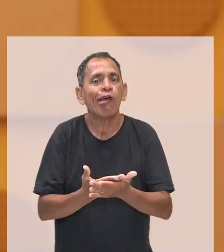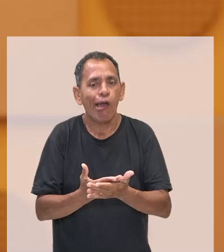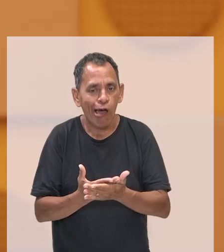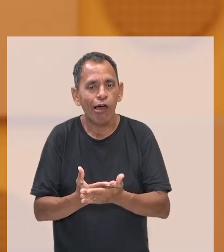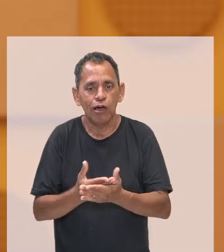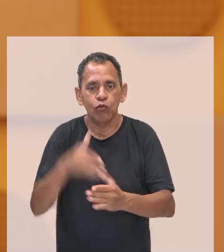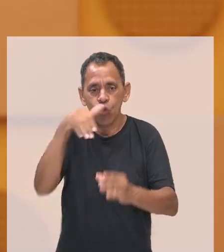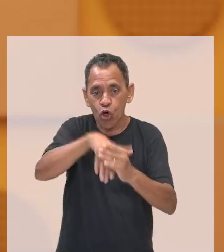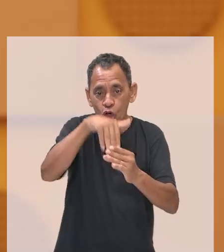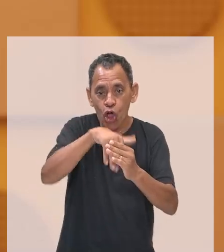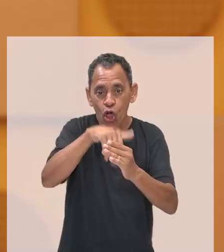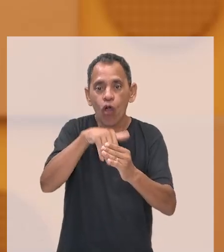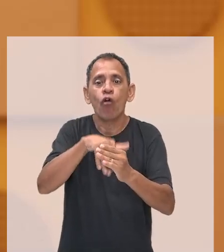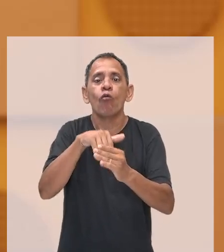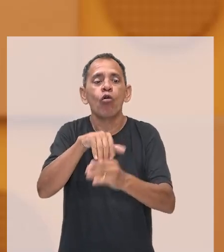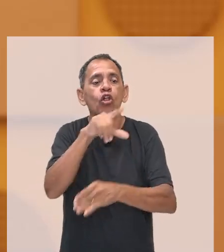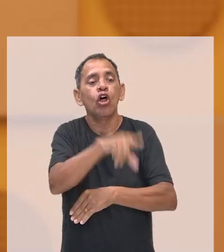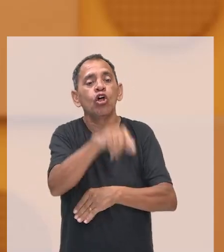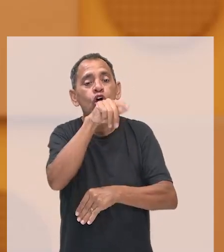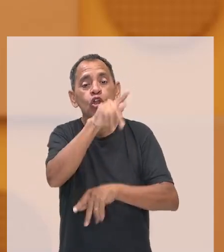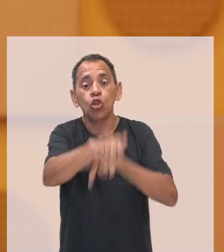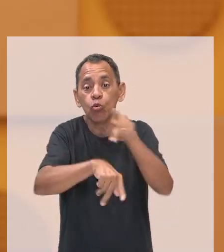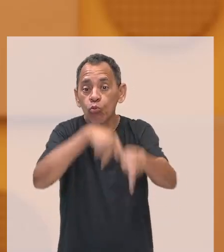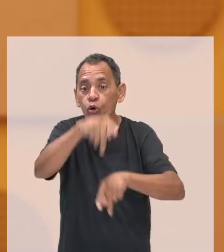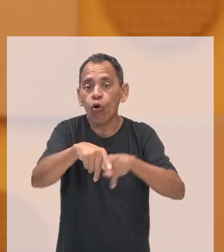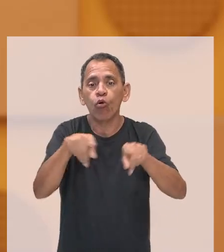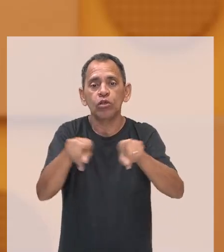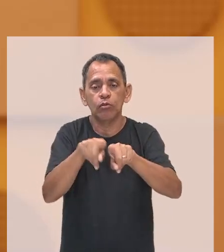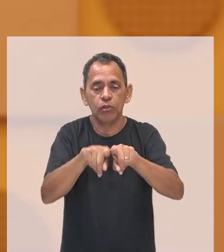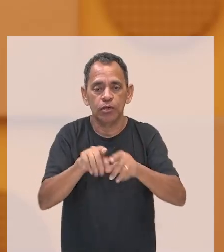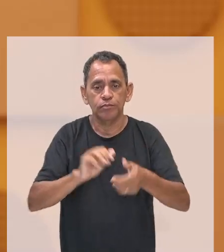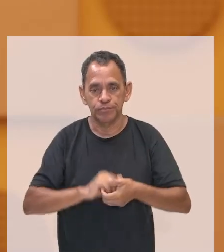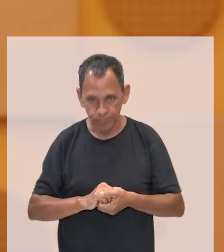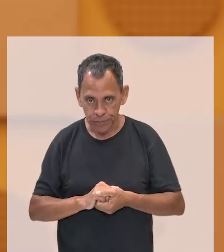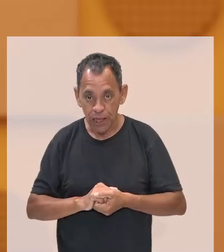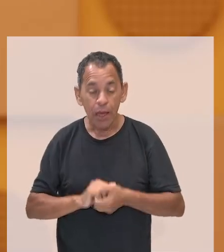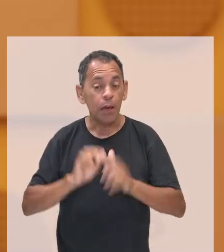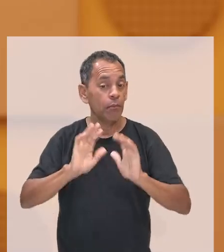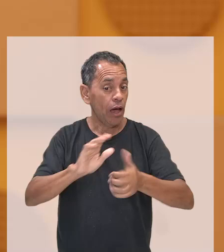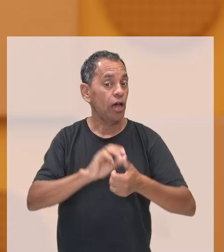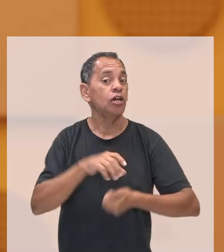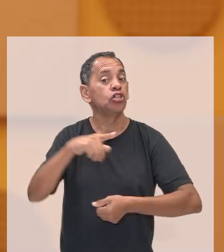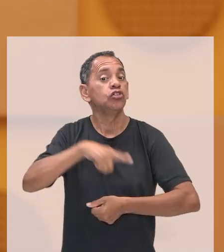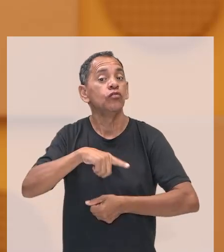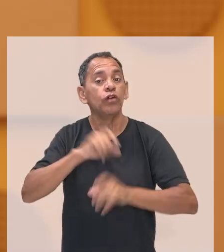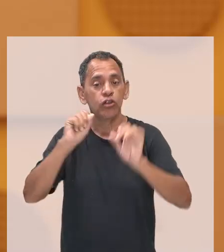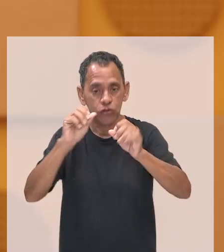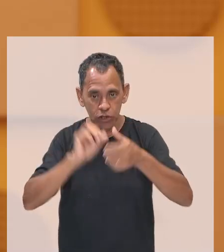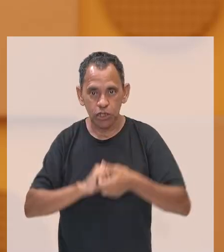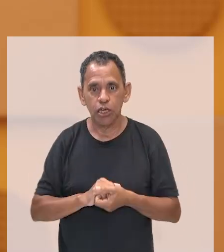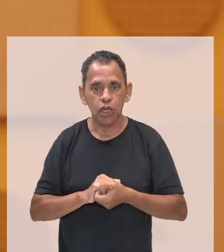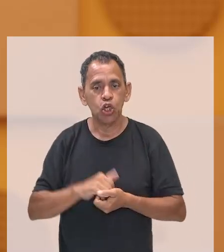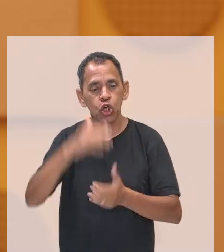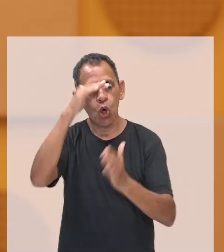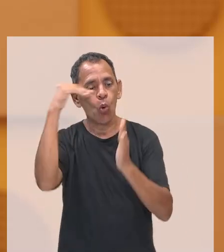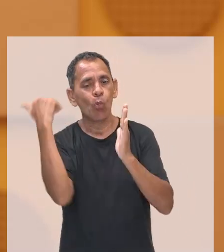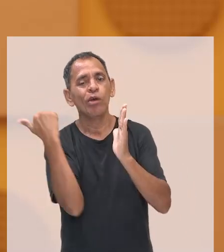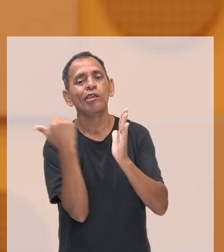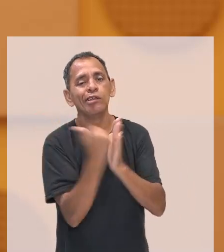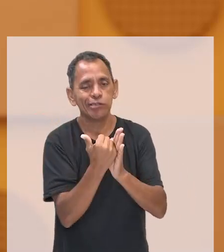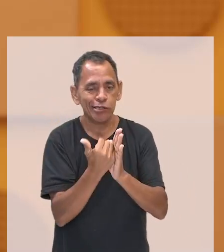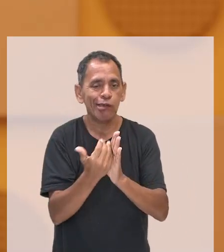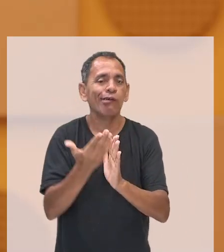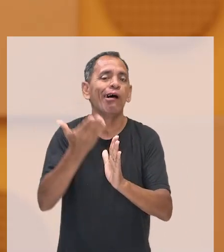tiveram de se contentar com eleições indiretas para presidente da república, obedecendo os antigos